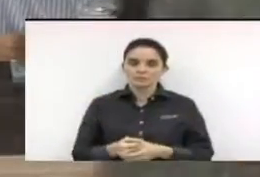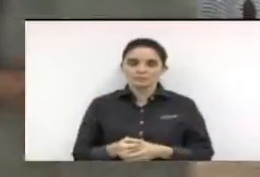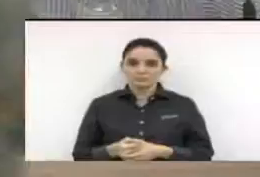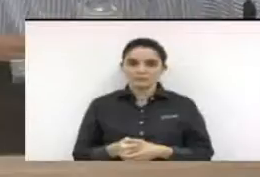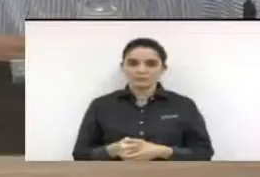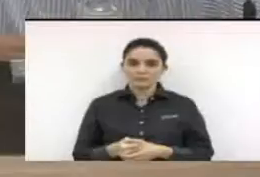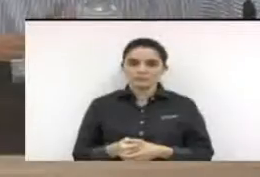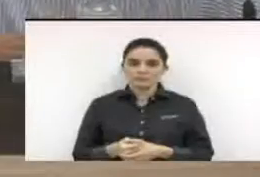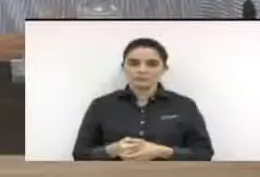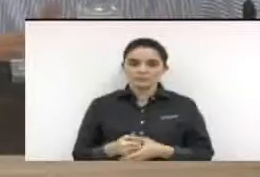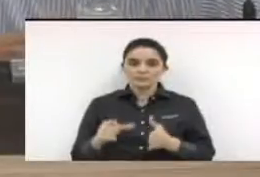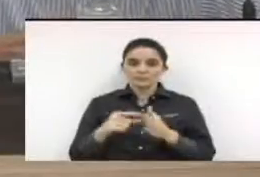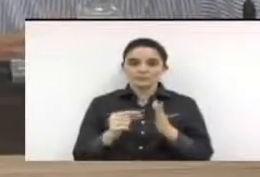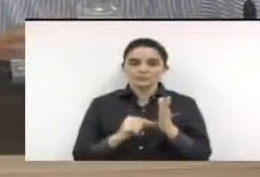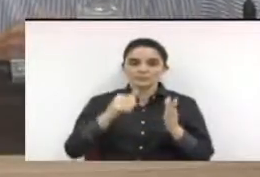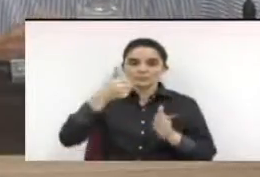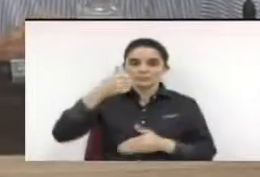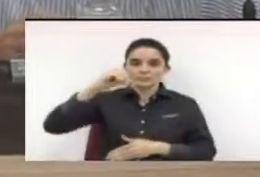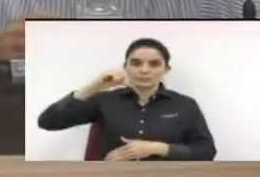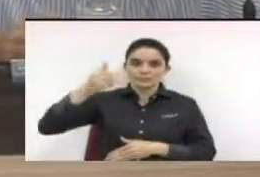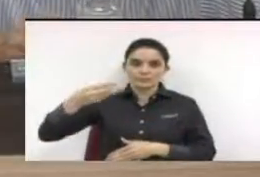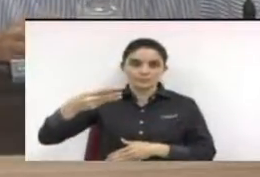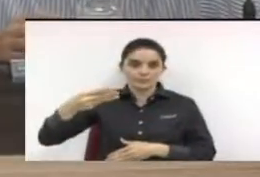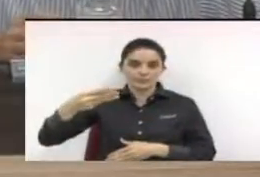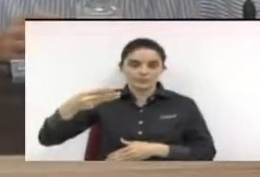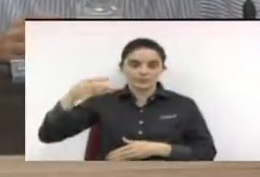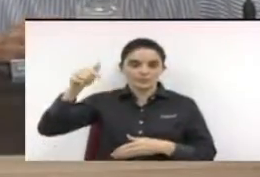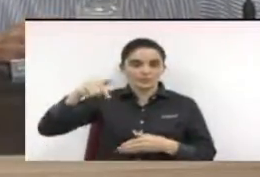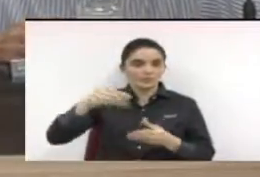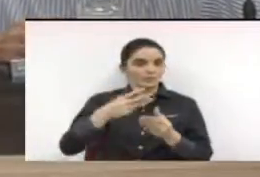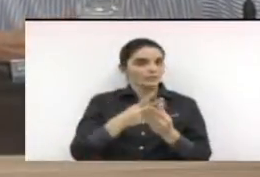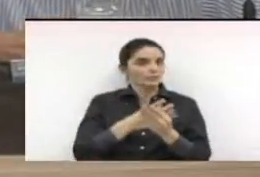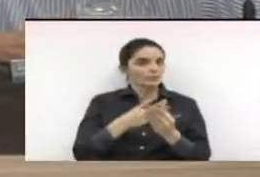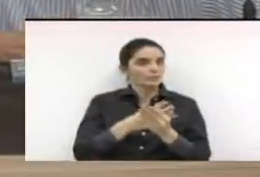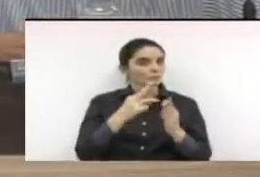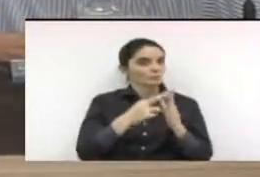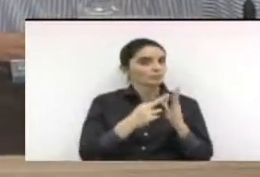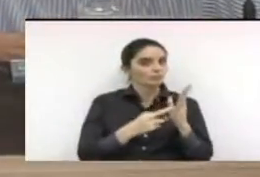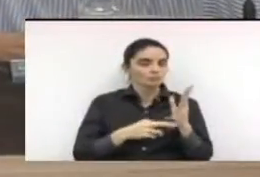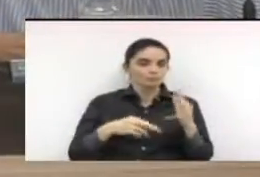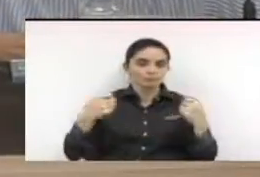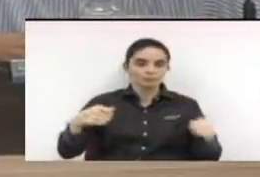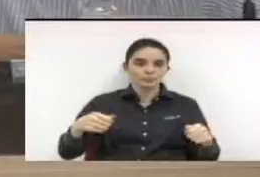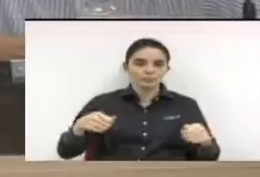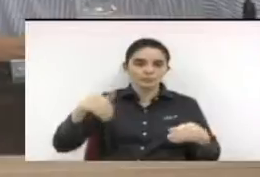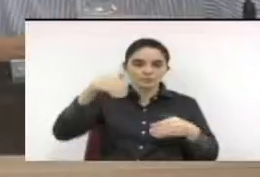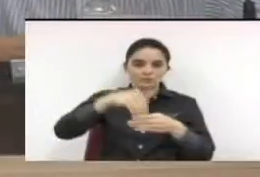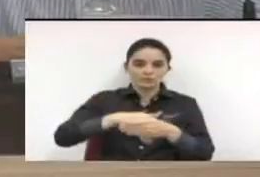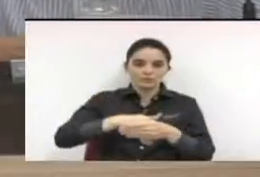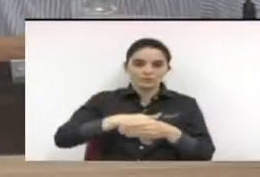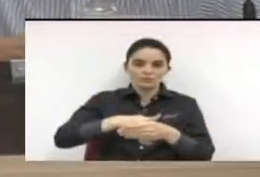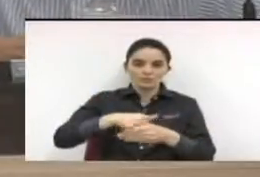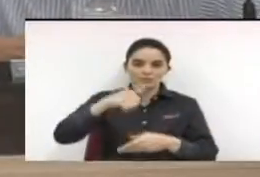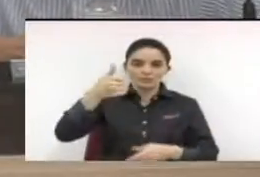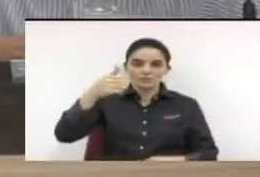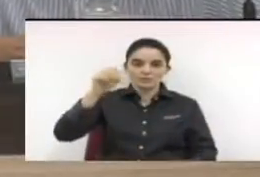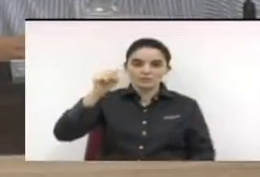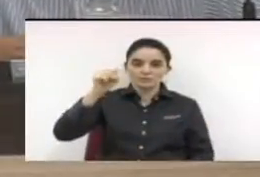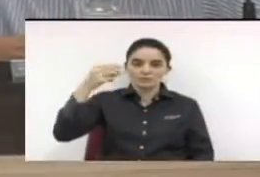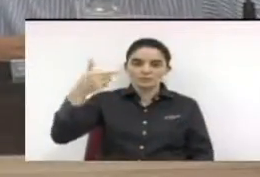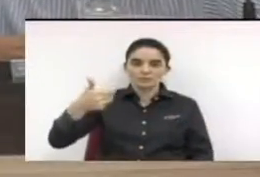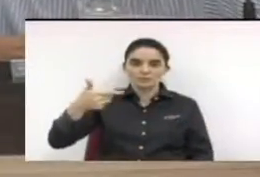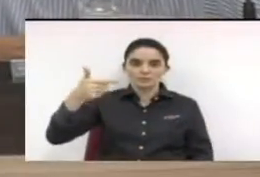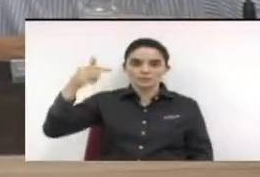o artigo 193 do regimento interno da Câmara Municipal de Limeira para votação do projeto de lei número 182,